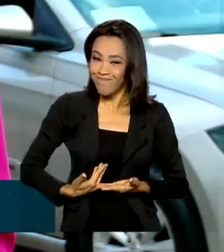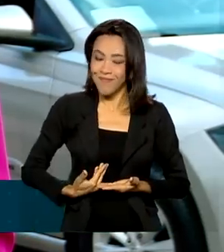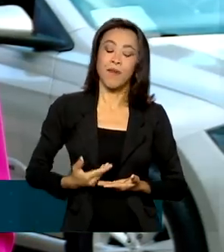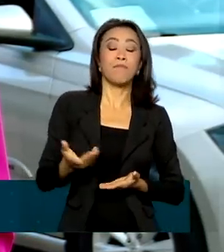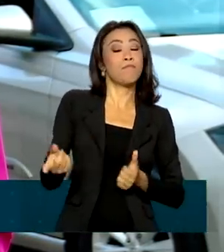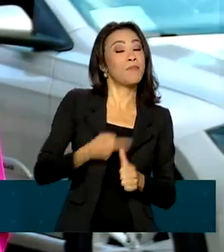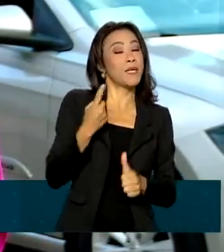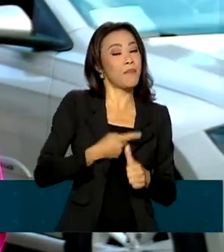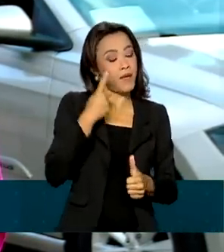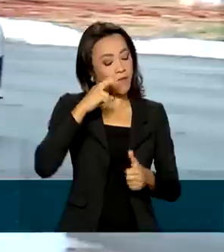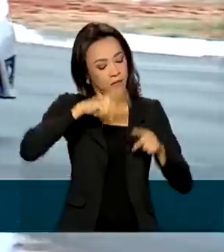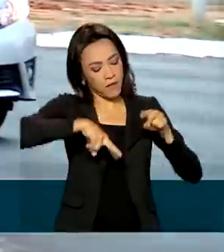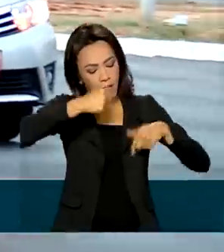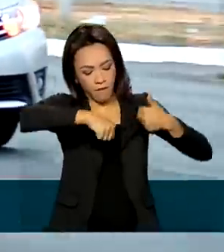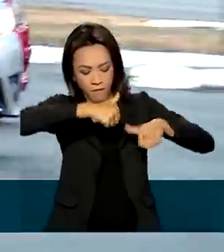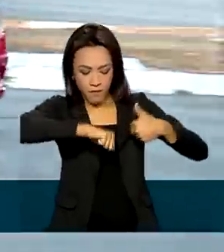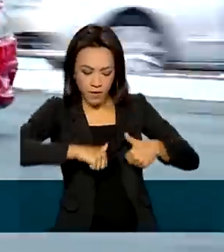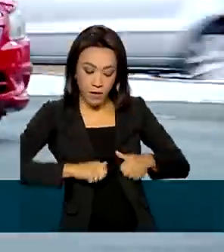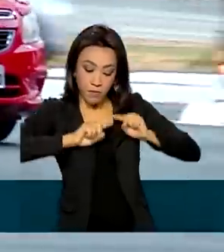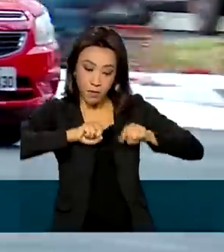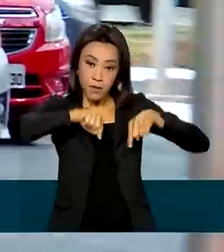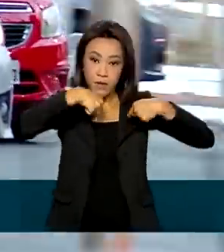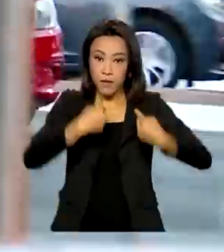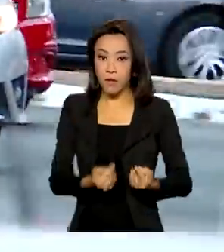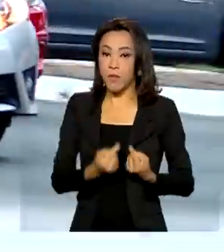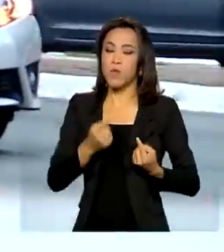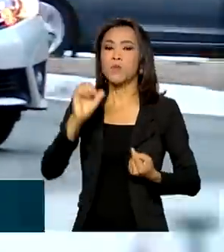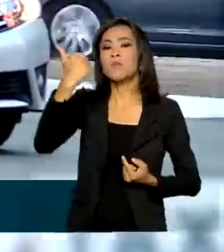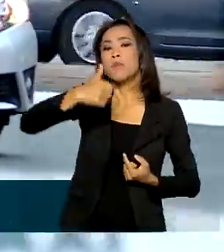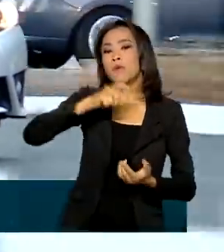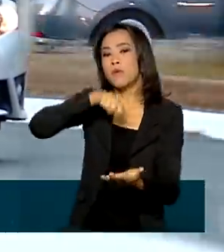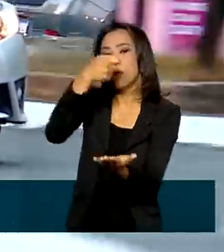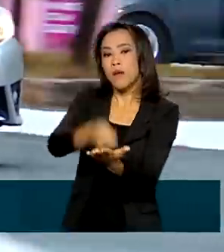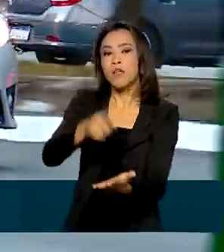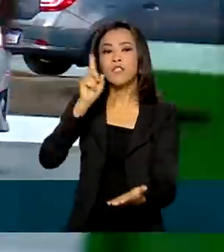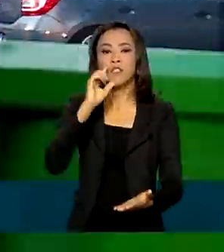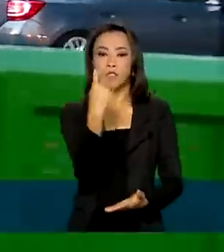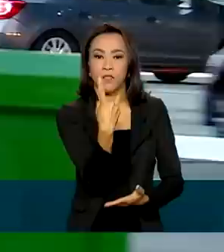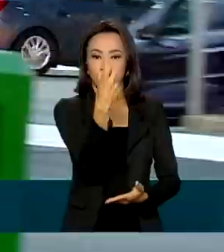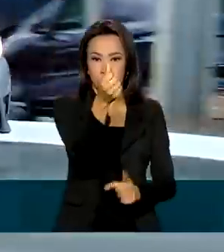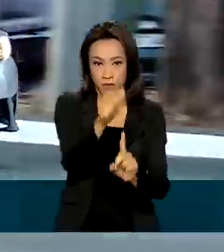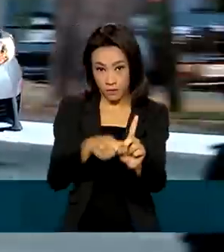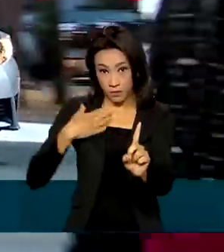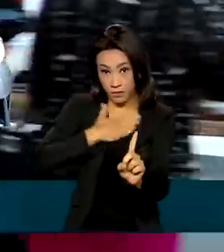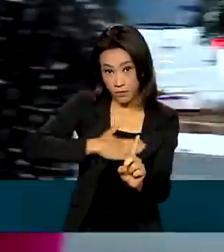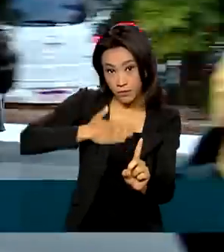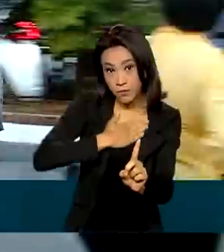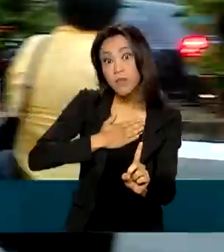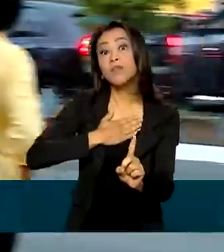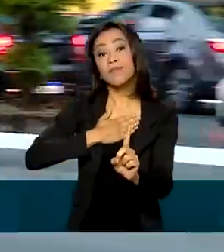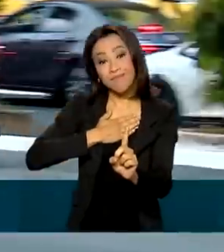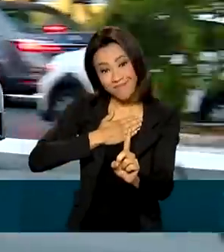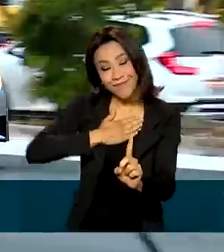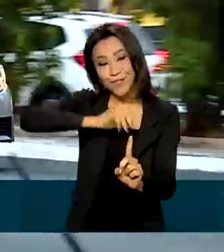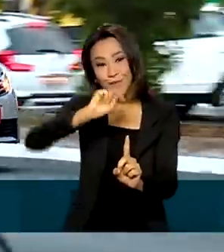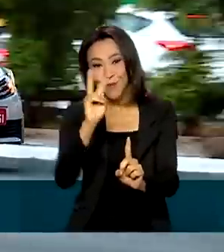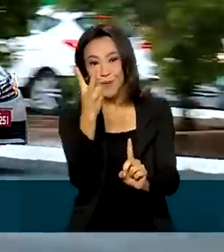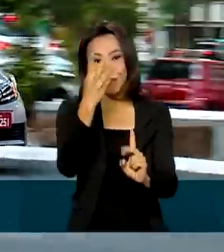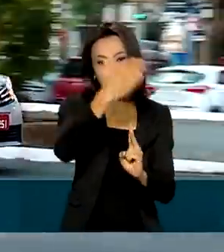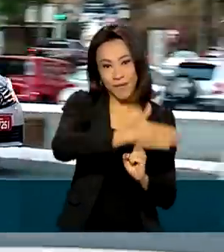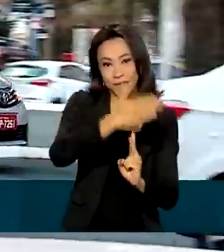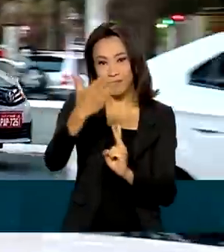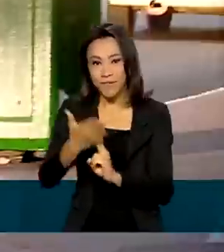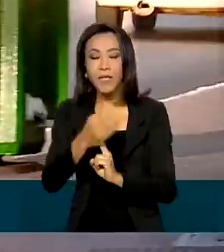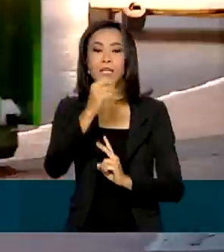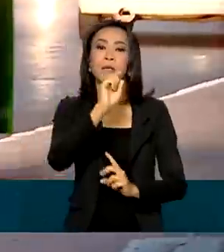analisados pela data prévia. O primeiro pagamento está previsto para o dia 16 de agosto e deve contemplar duas parcelas de